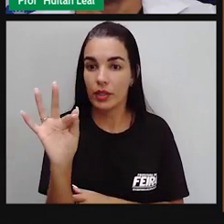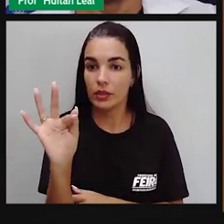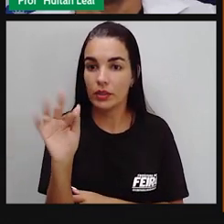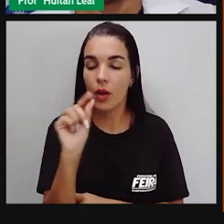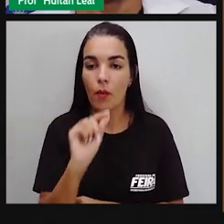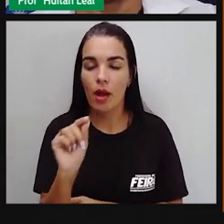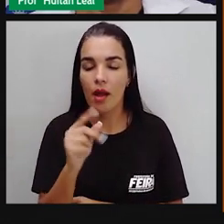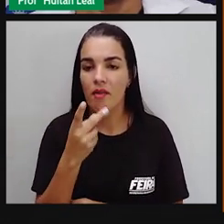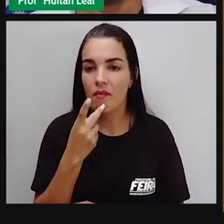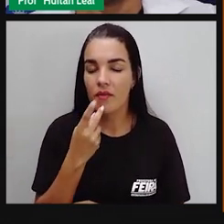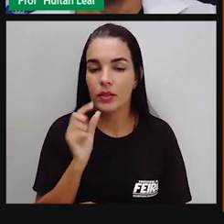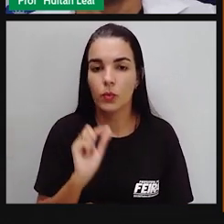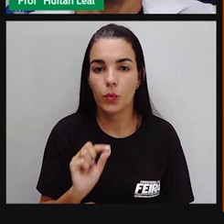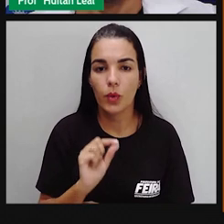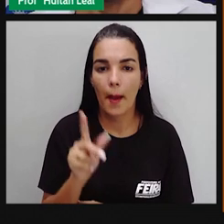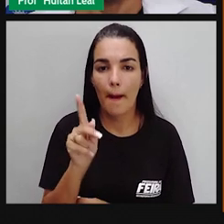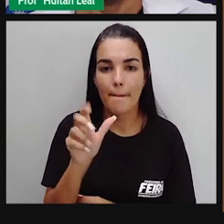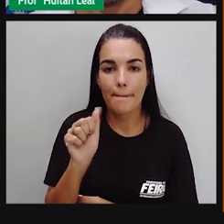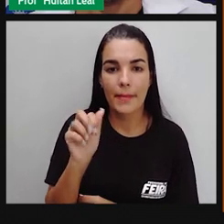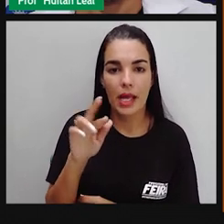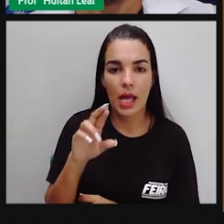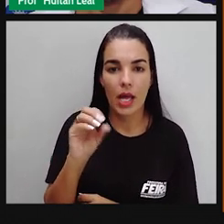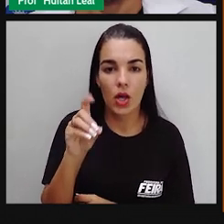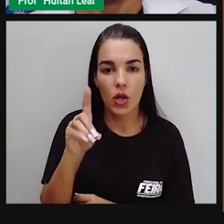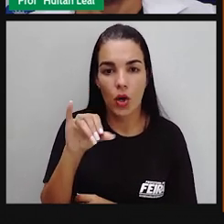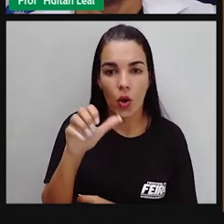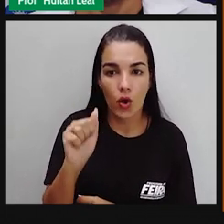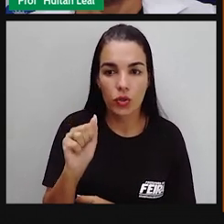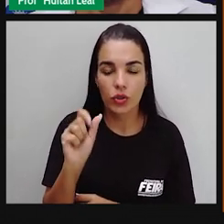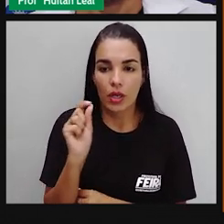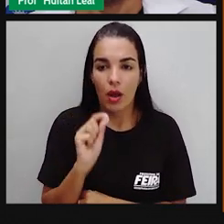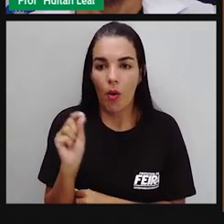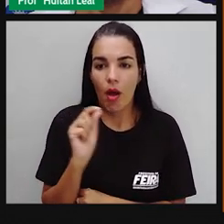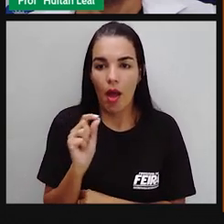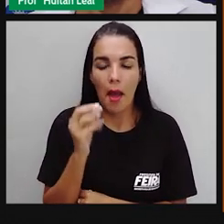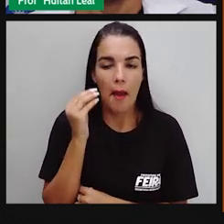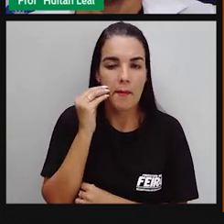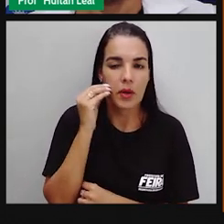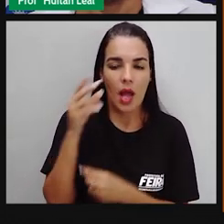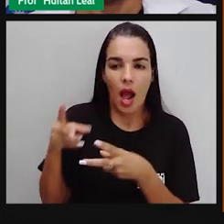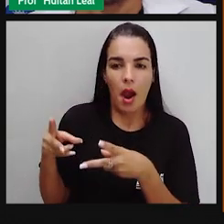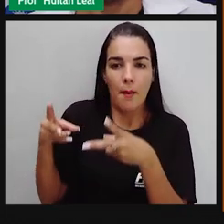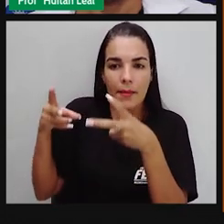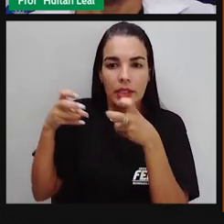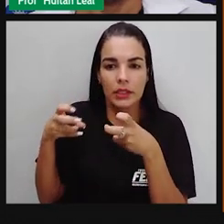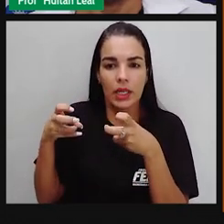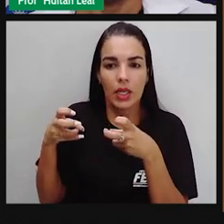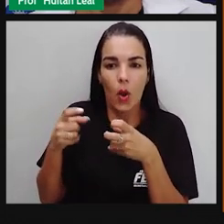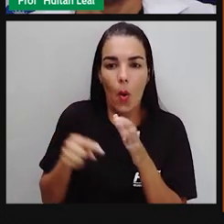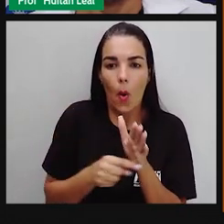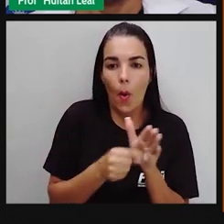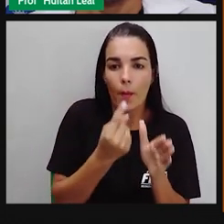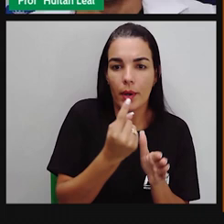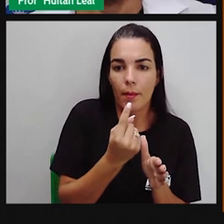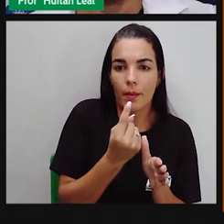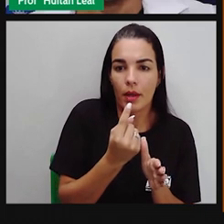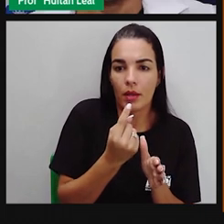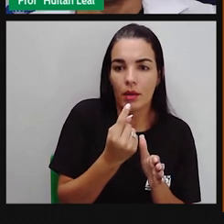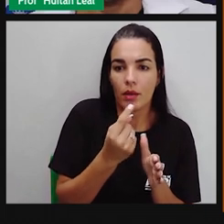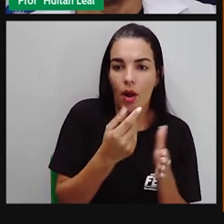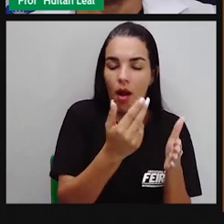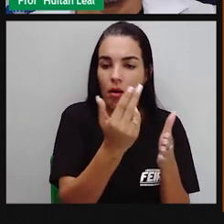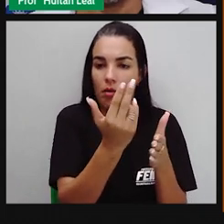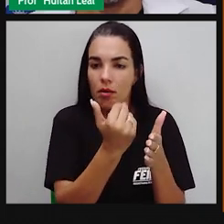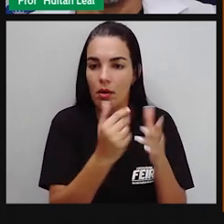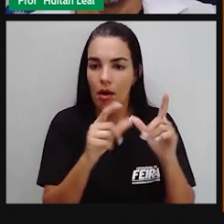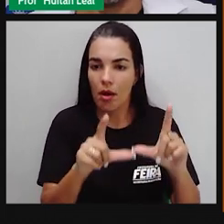vamos dizer assim, paródia do quadro de Manet. Percebam que o quadro de Manet, ele tenta